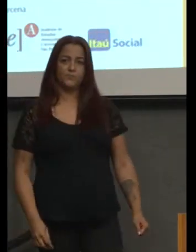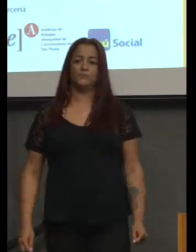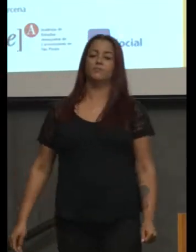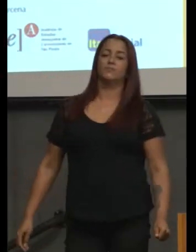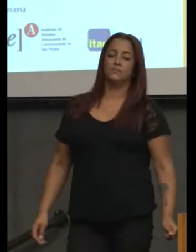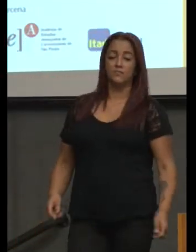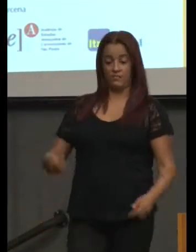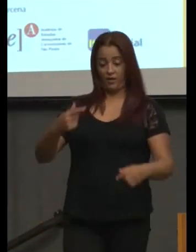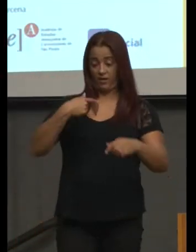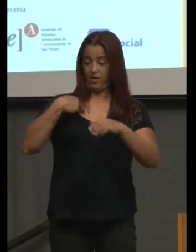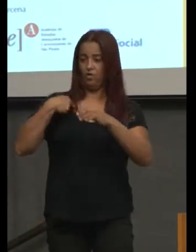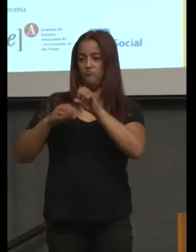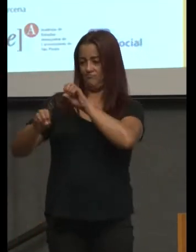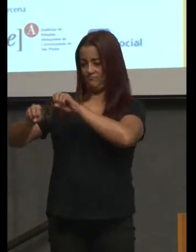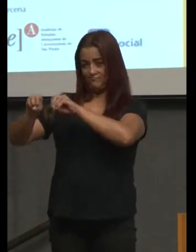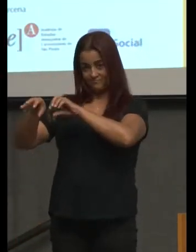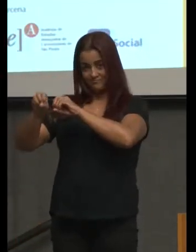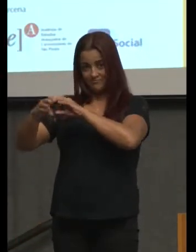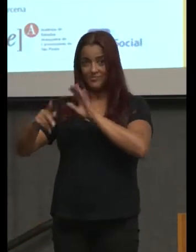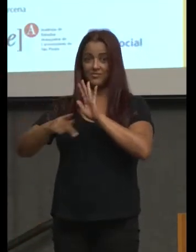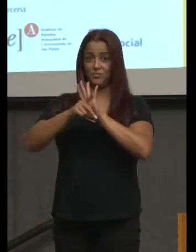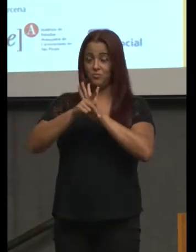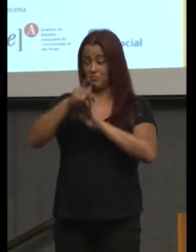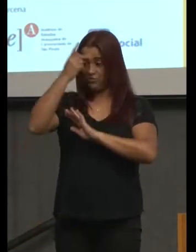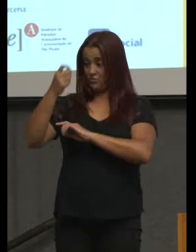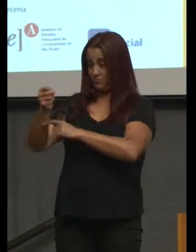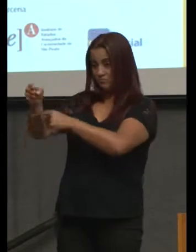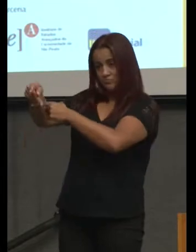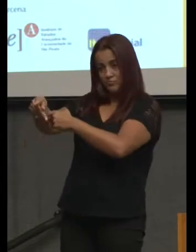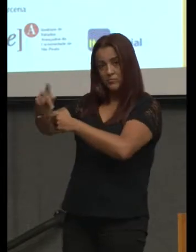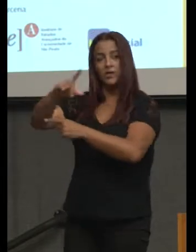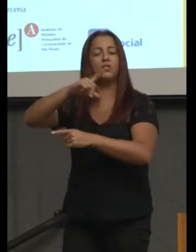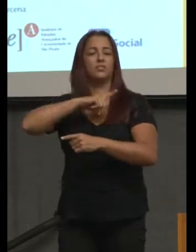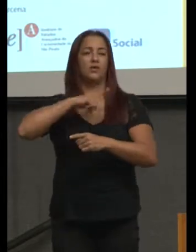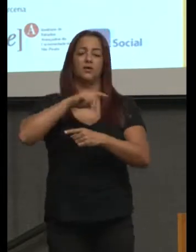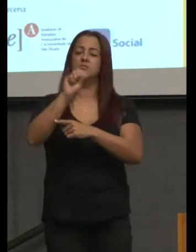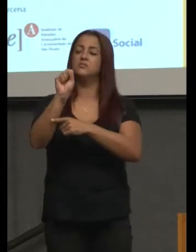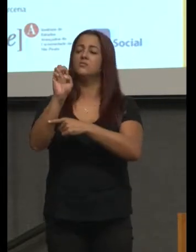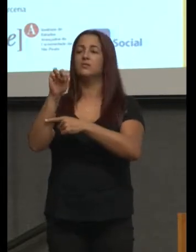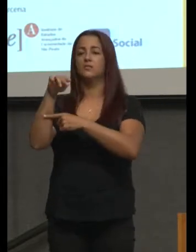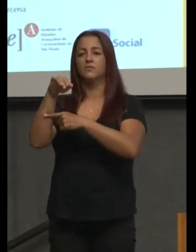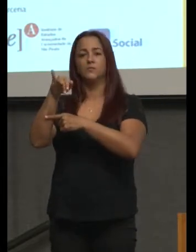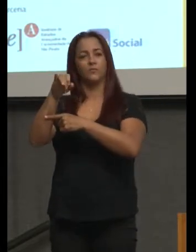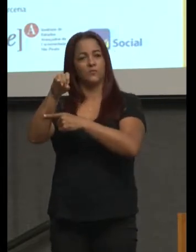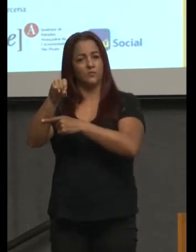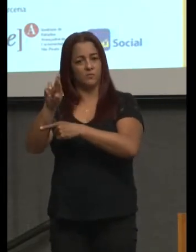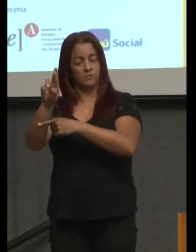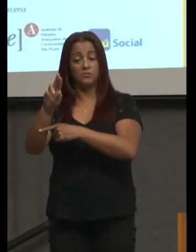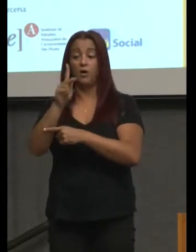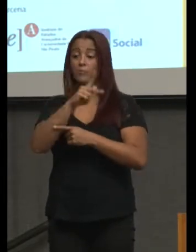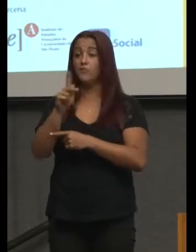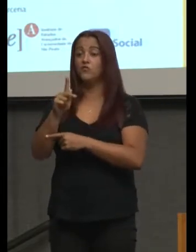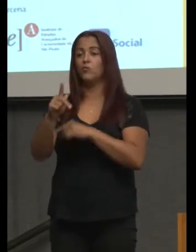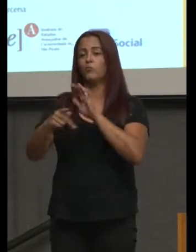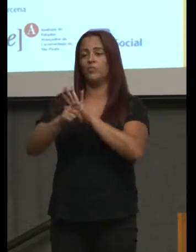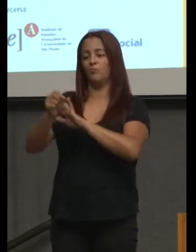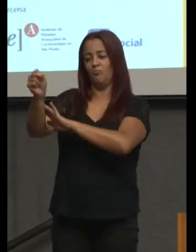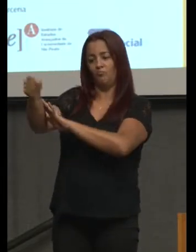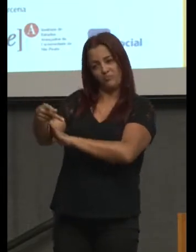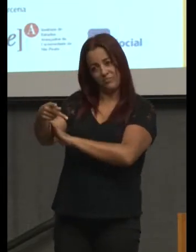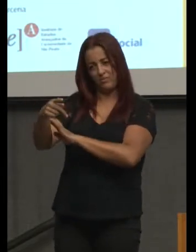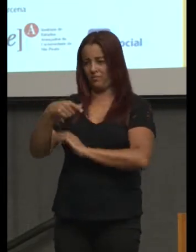Eu dou aulas a despeito de aposentado, já aqui se chama Sênior, professor Sênior aposentado e que trabalha de graça, e tal.